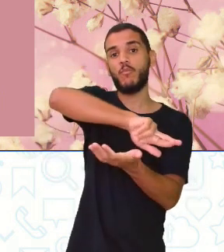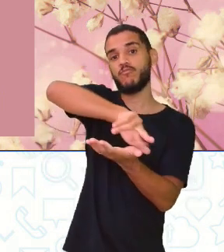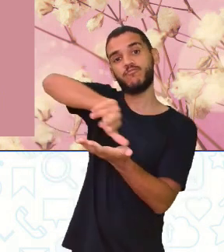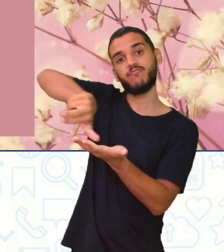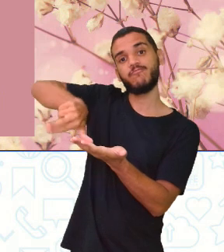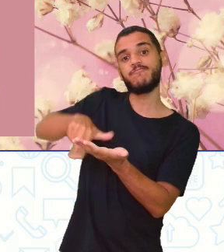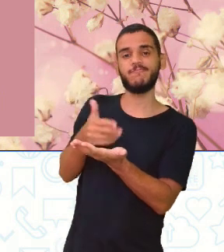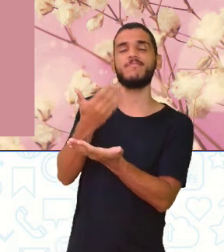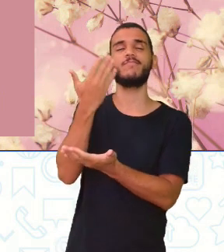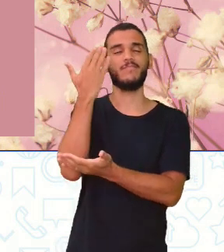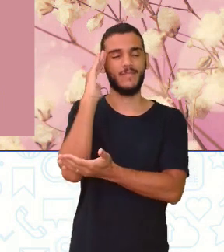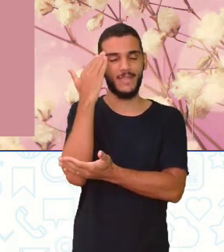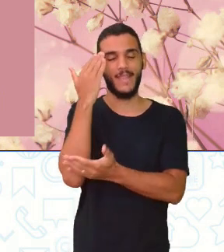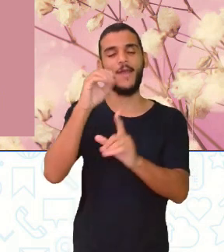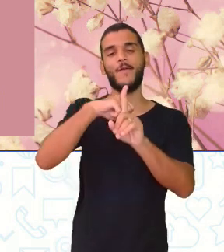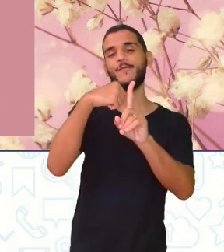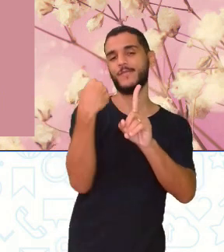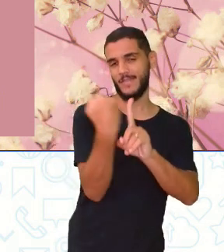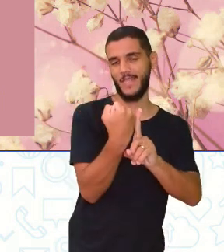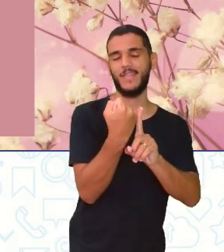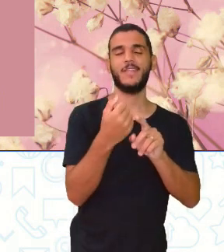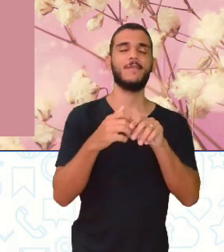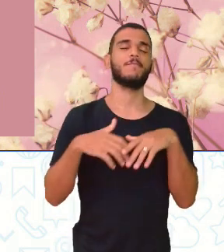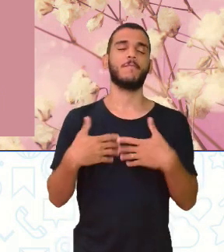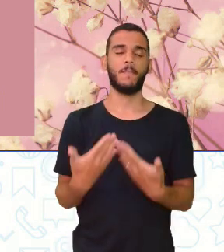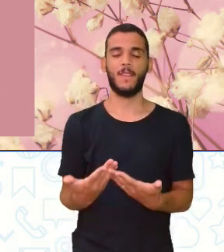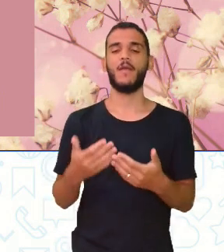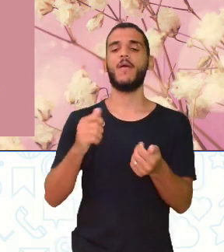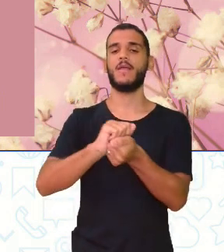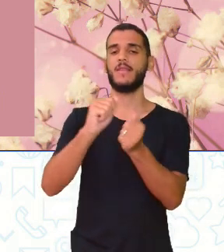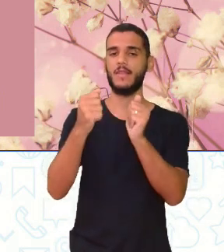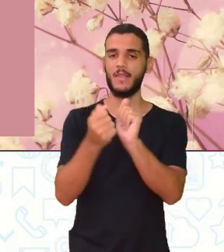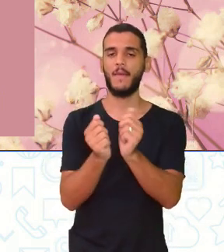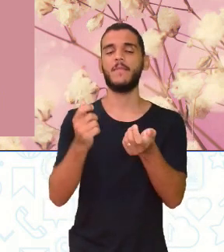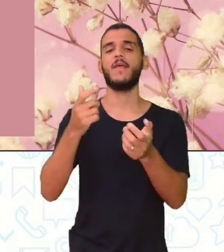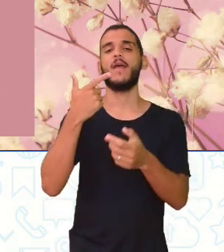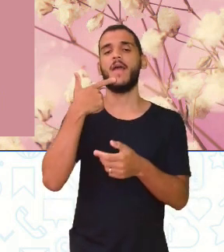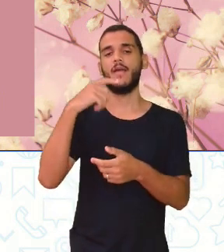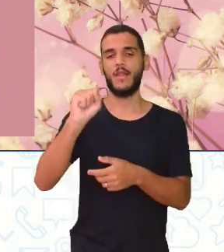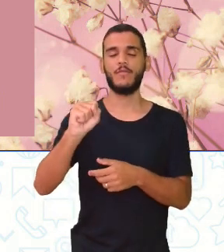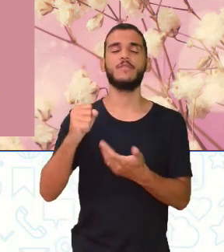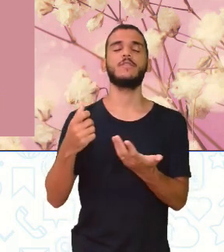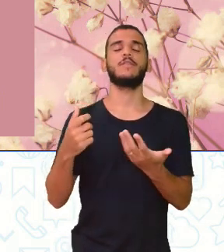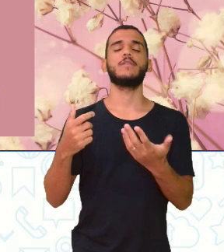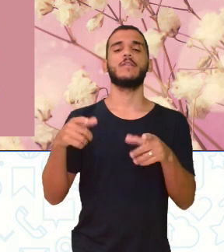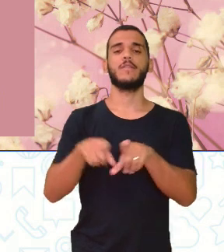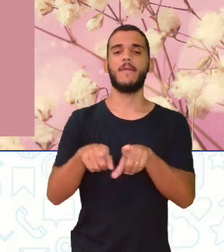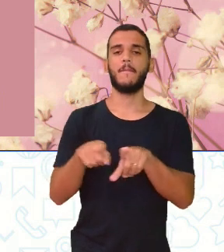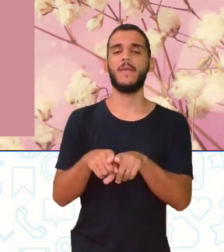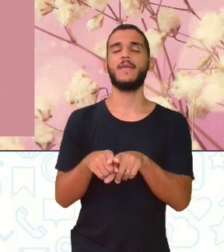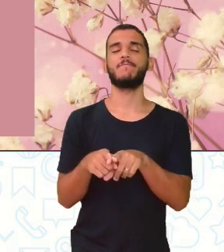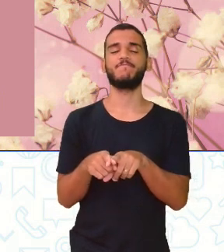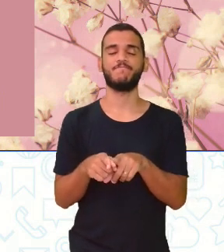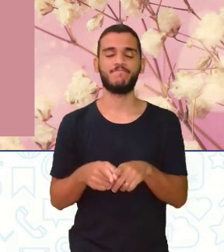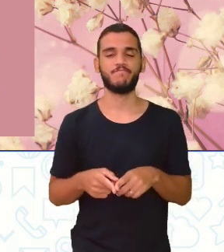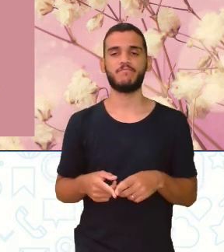diversas variações, para que a gente adeque a variação linguística à situação discursiva. Não é isso?